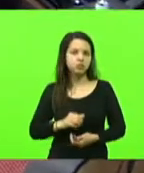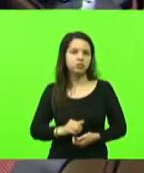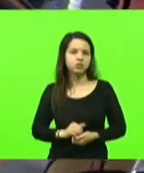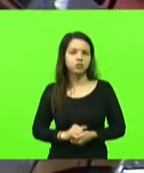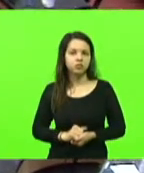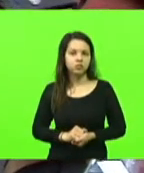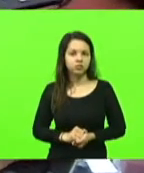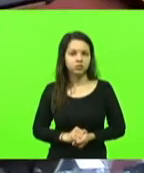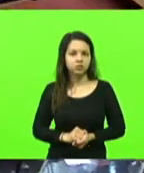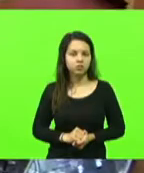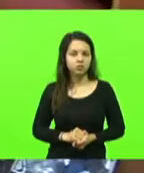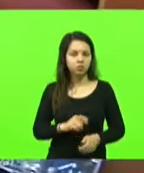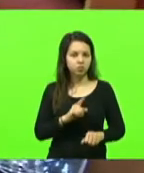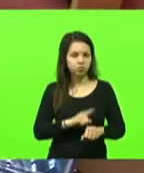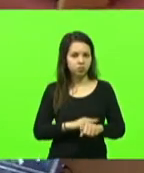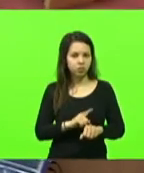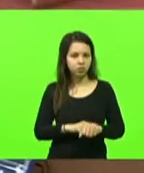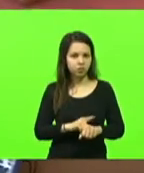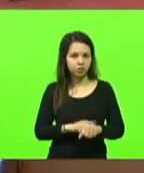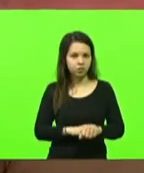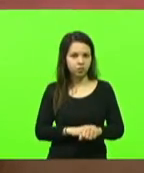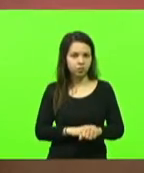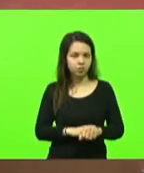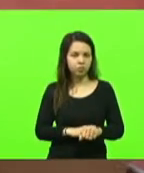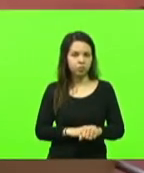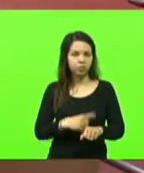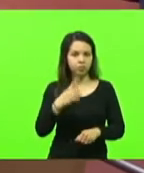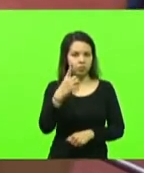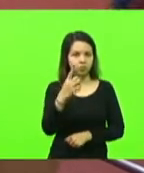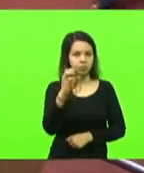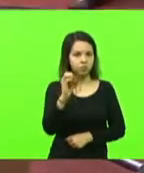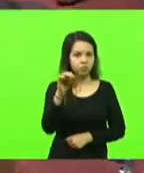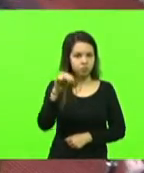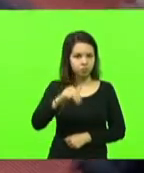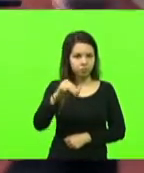Vossa Excelência, deputada, terá 10 minutos.